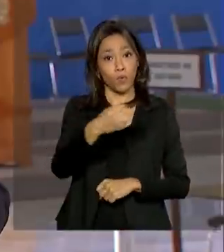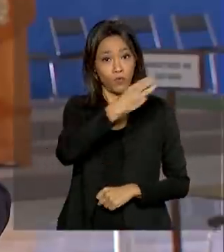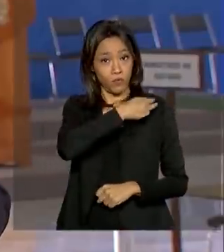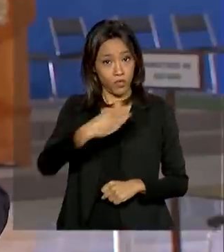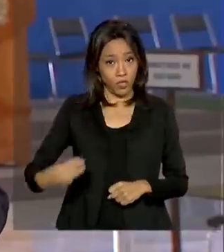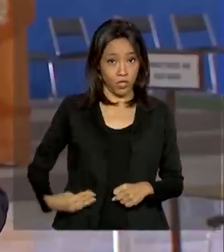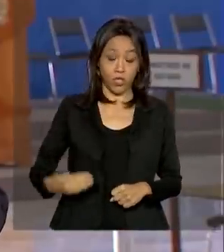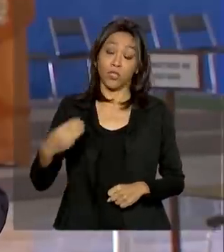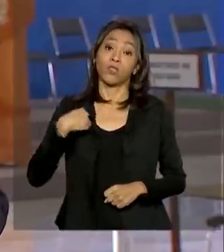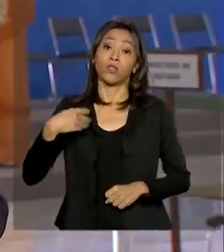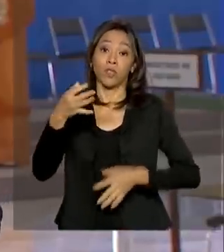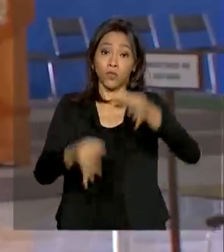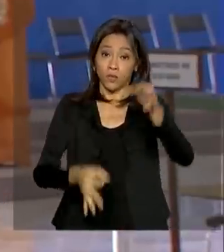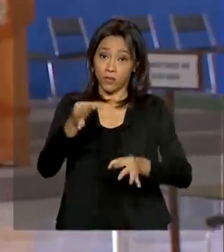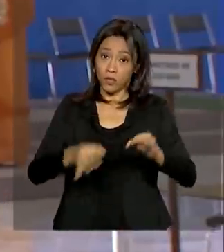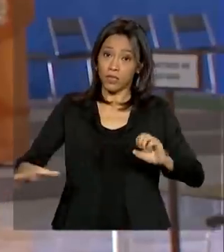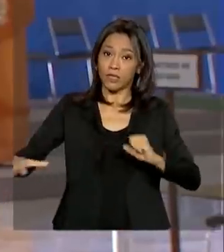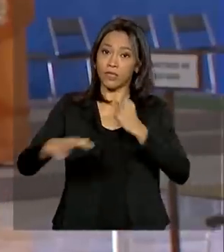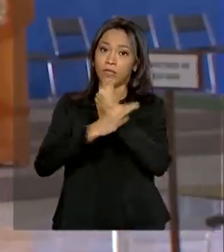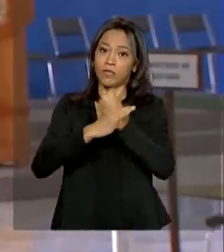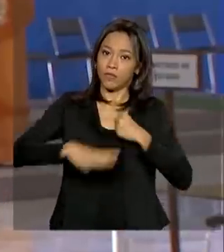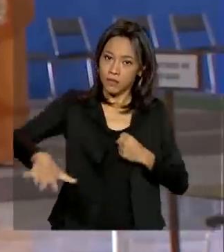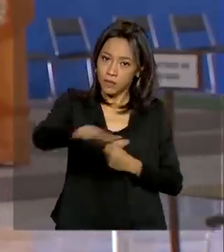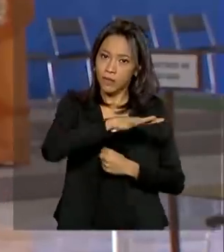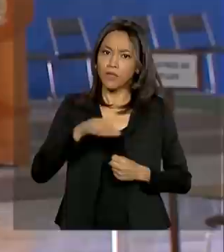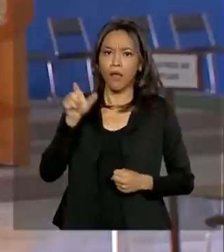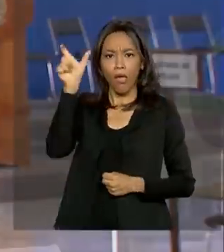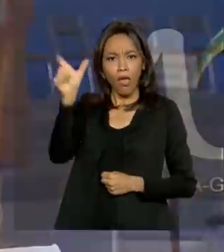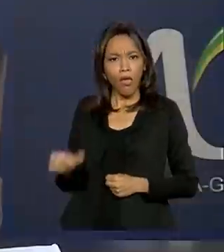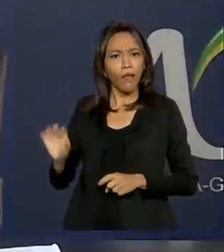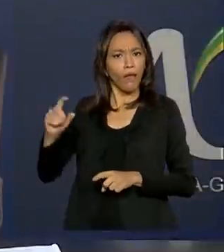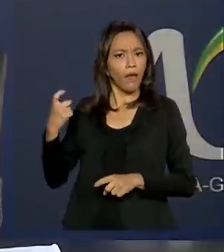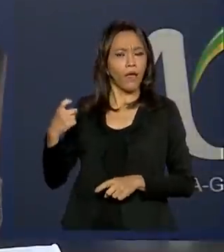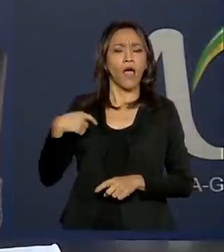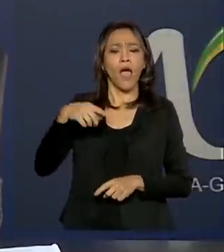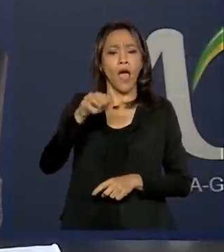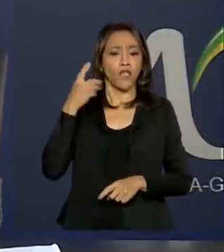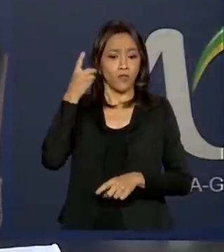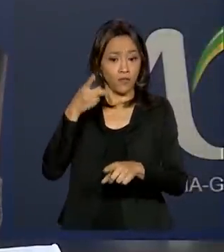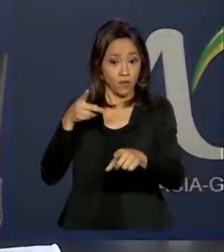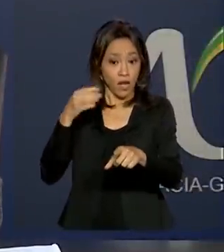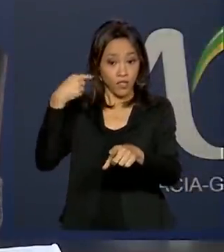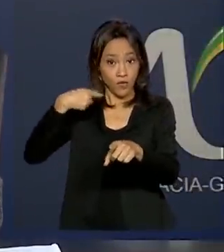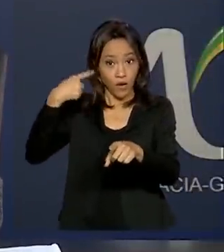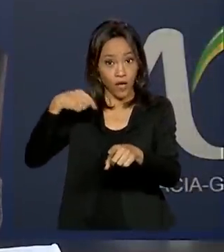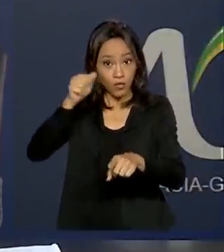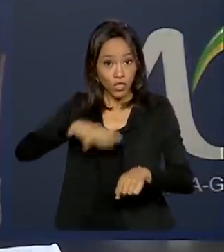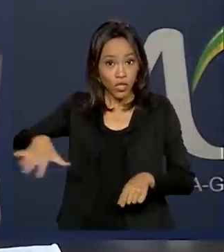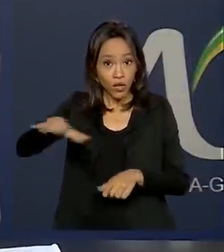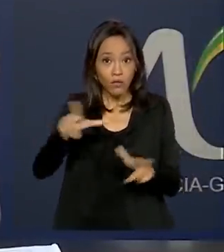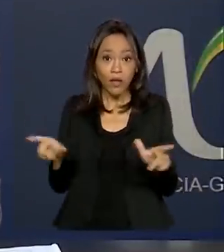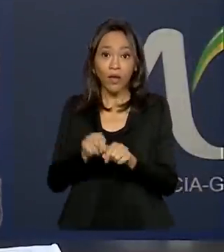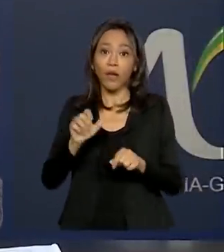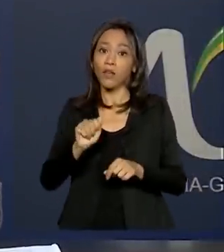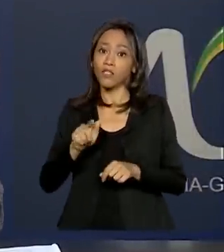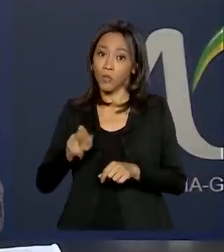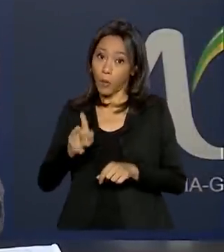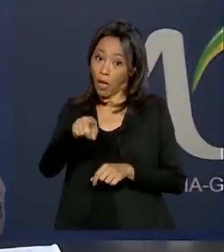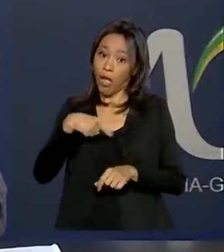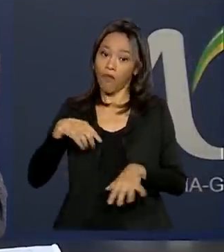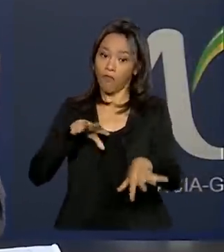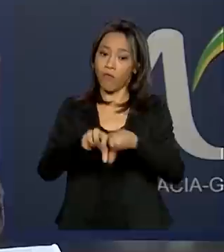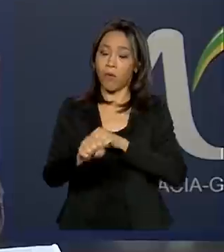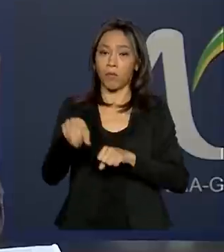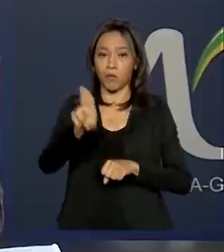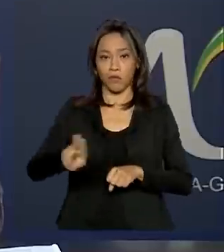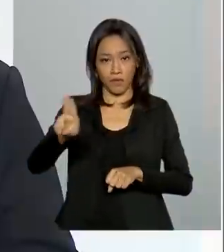Pública, André Mendonça. Ele era o advogado-geral da União, é formado, tem pós-graduação em Direito Público pela Universidade Brasília,